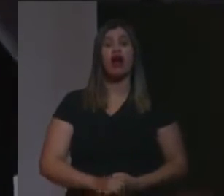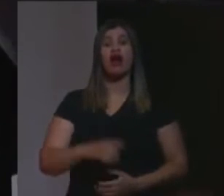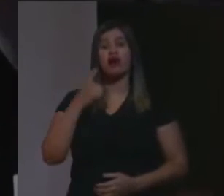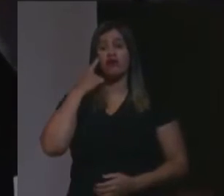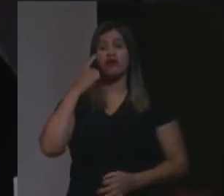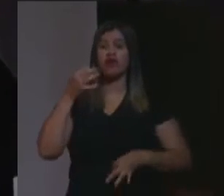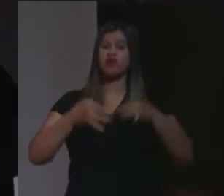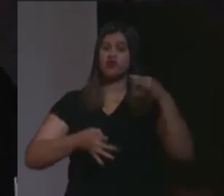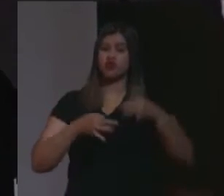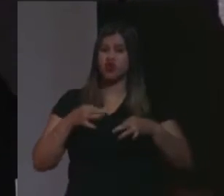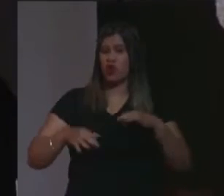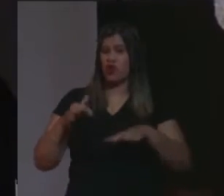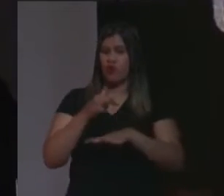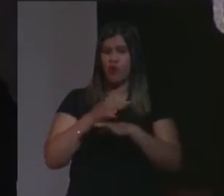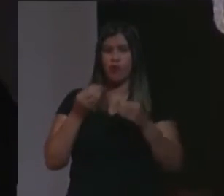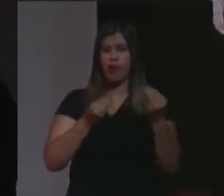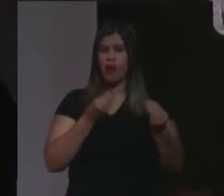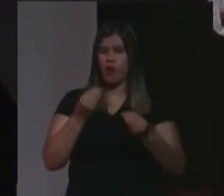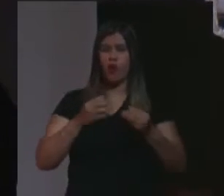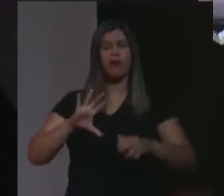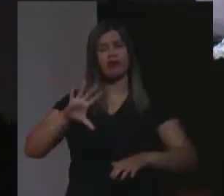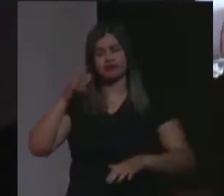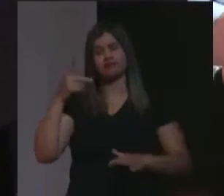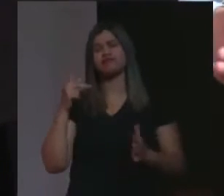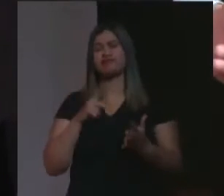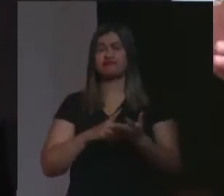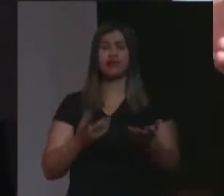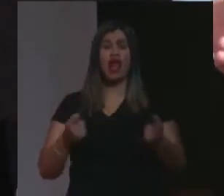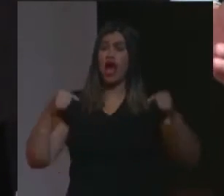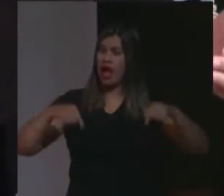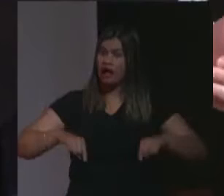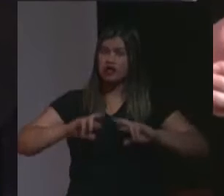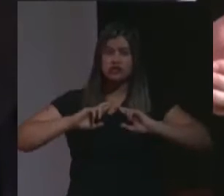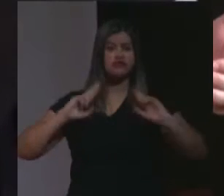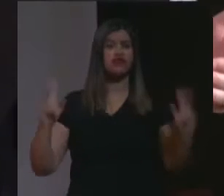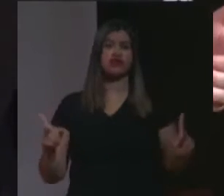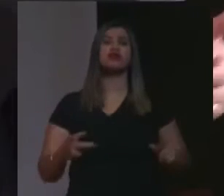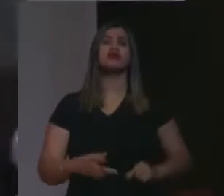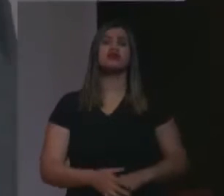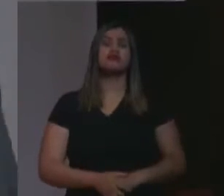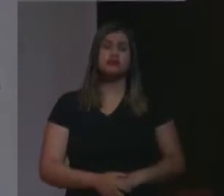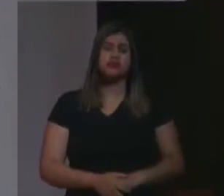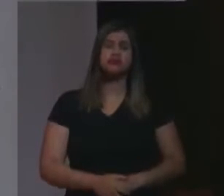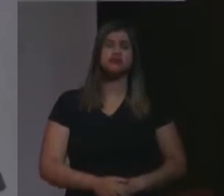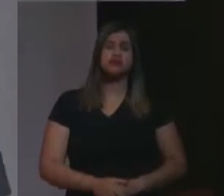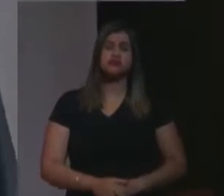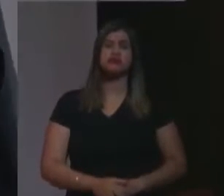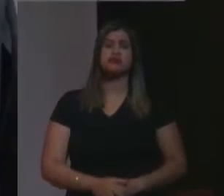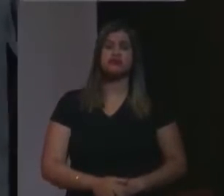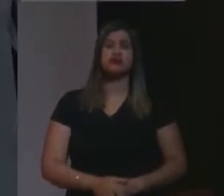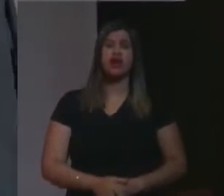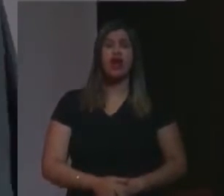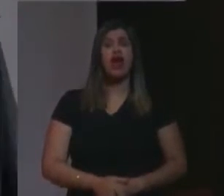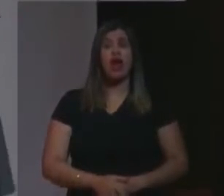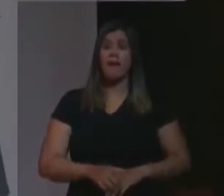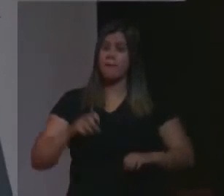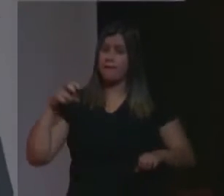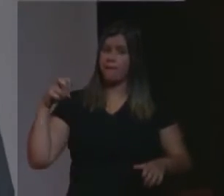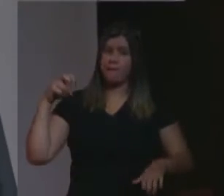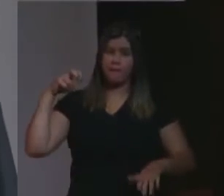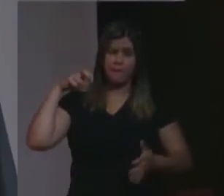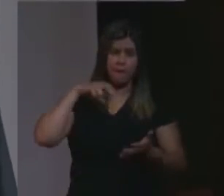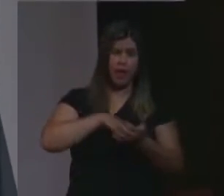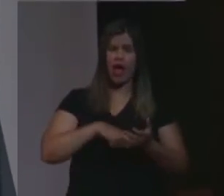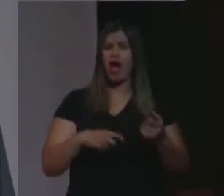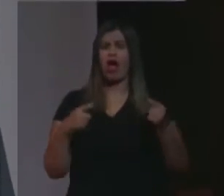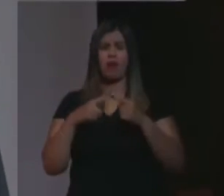formal e togada muitas vezes acontecer, não aqui, que seja condenado, inclusive como pediu a